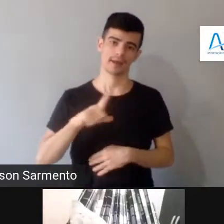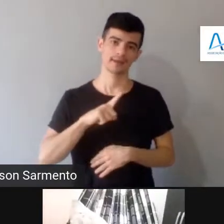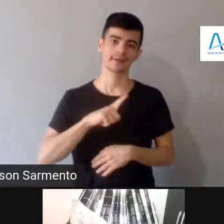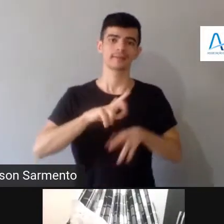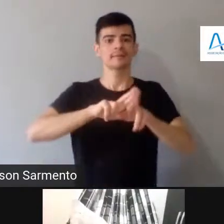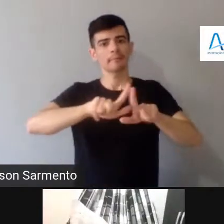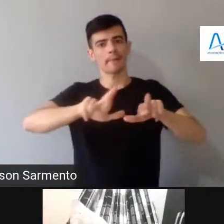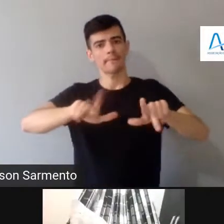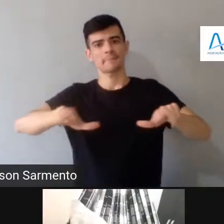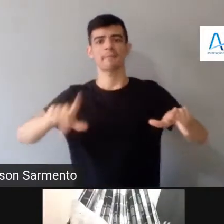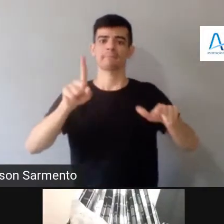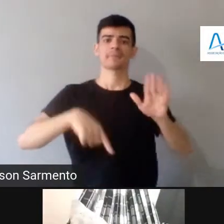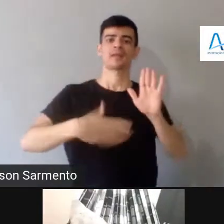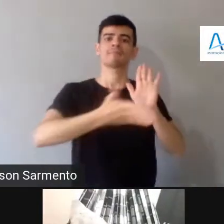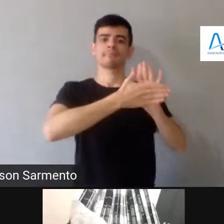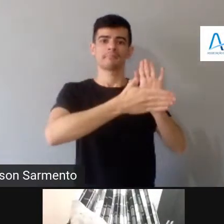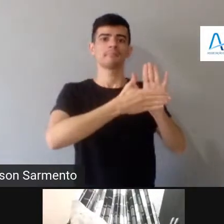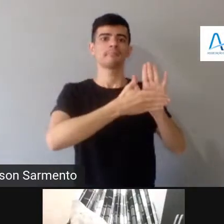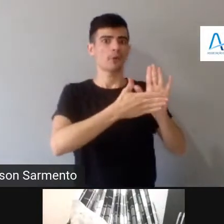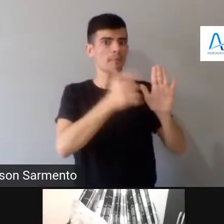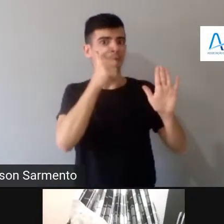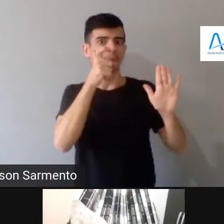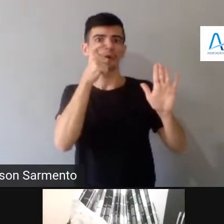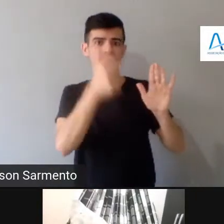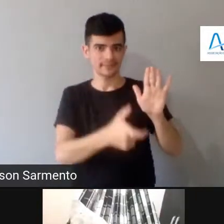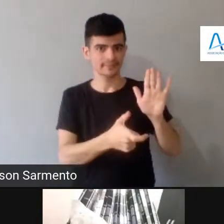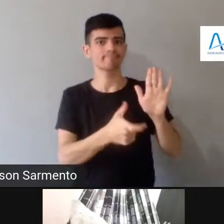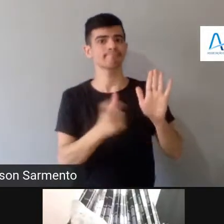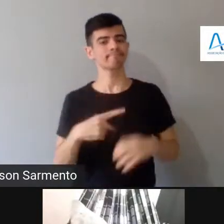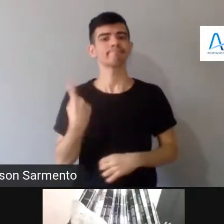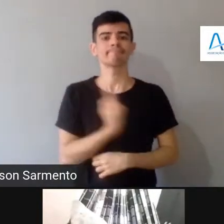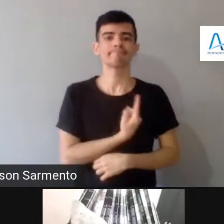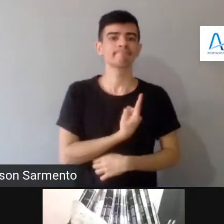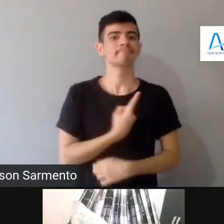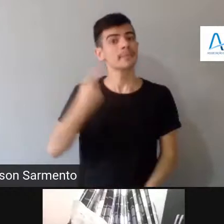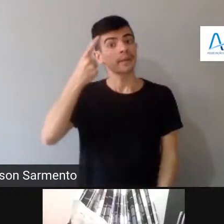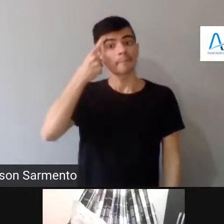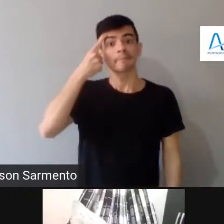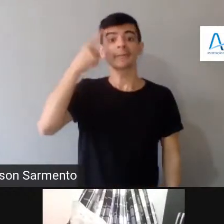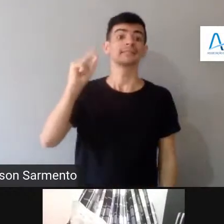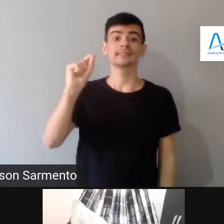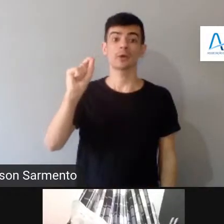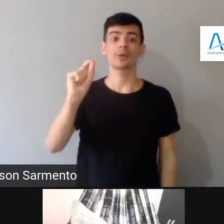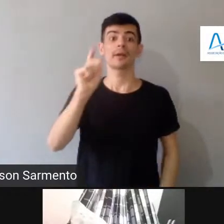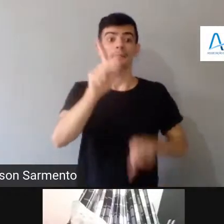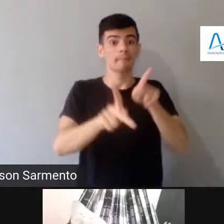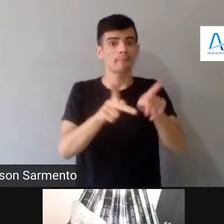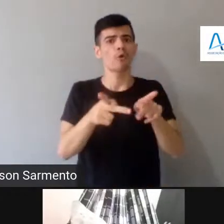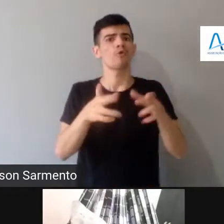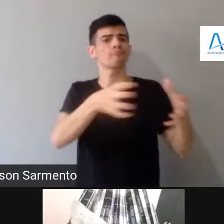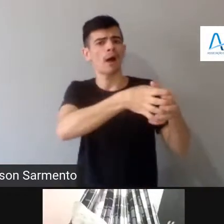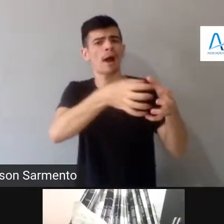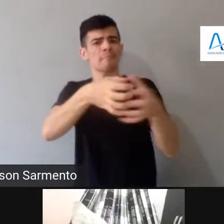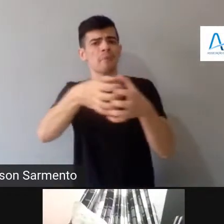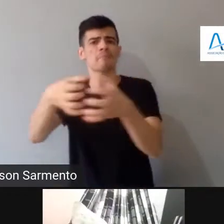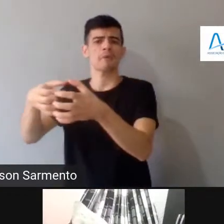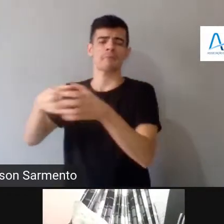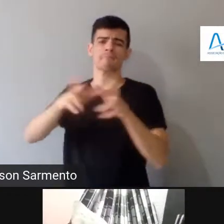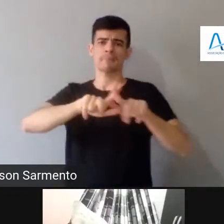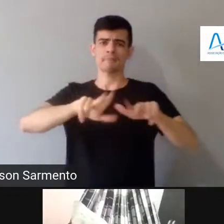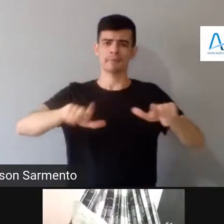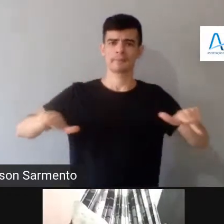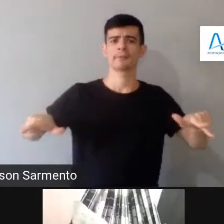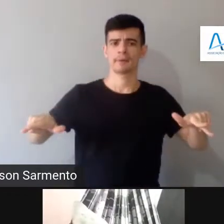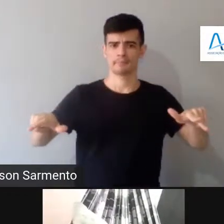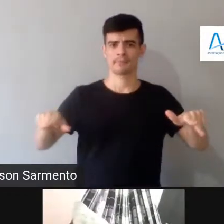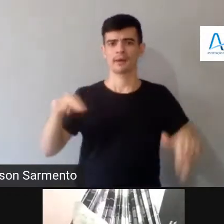mais interessante, de você considerar o povo com essa autonomia. Então, as nações indígenas é um